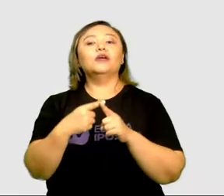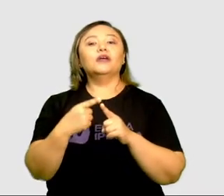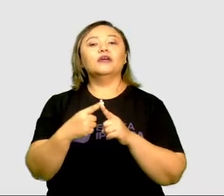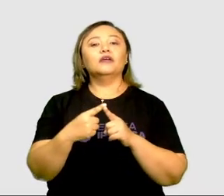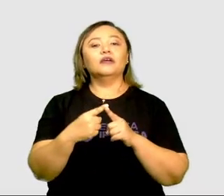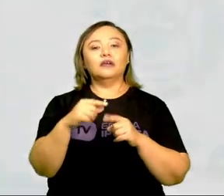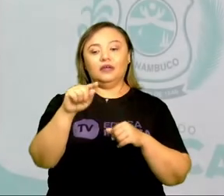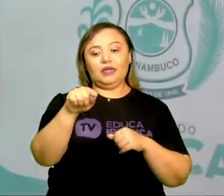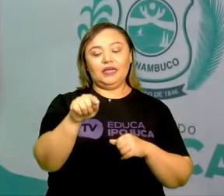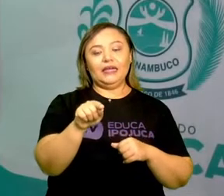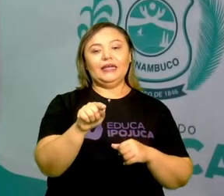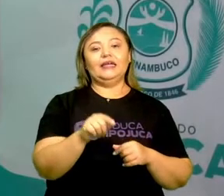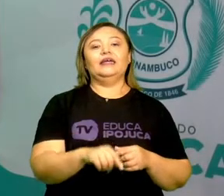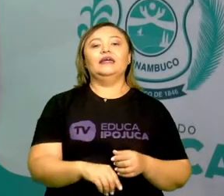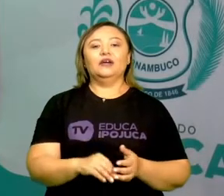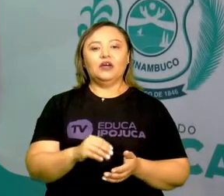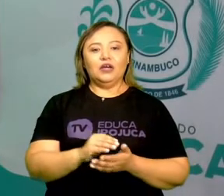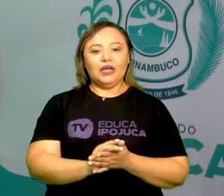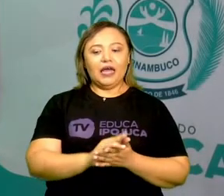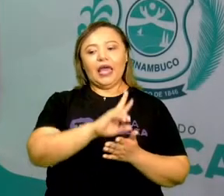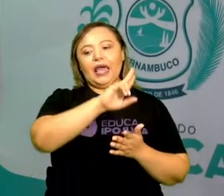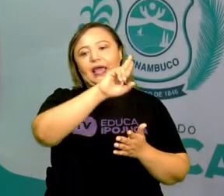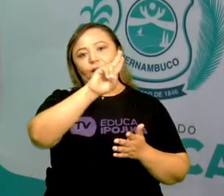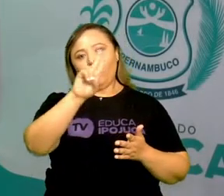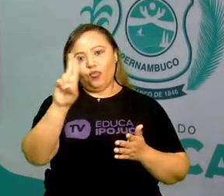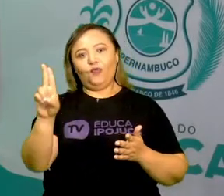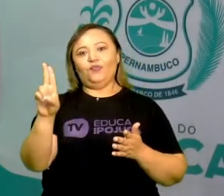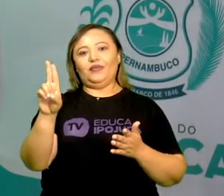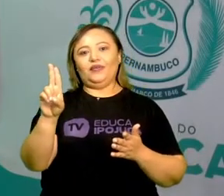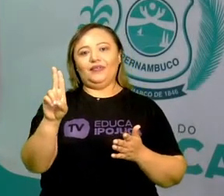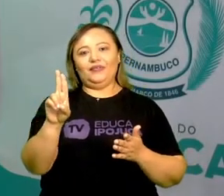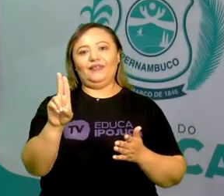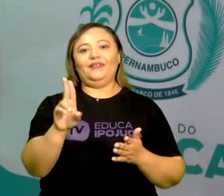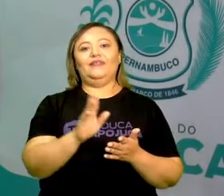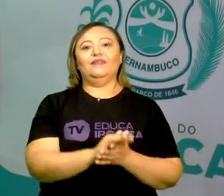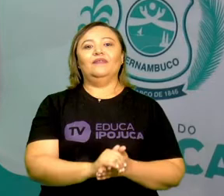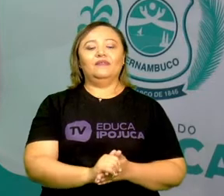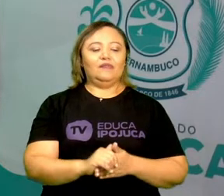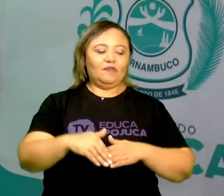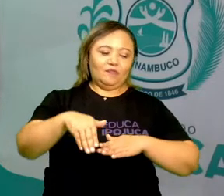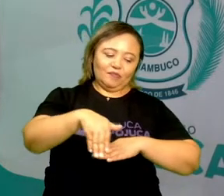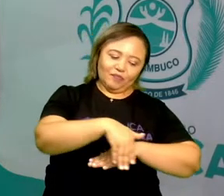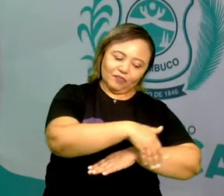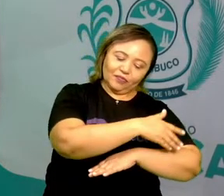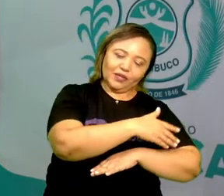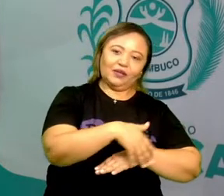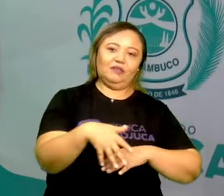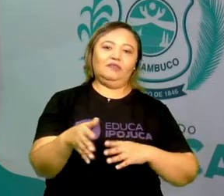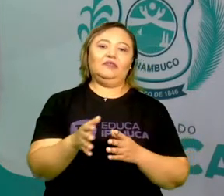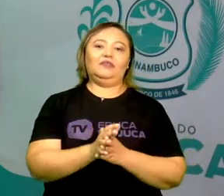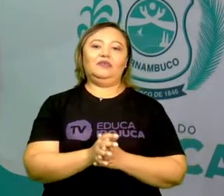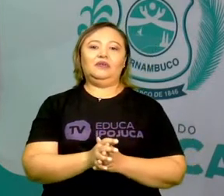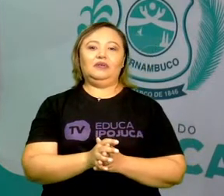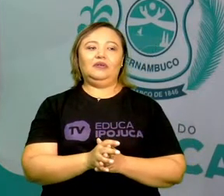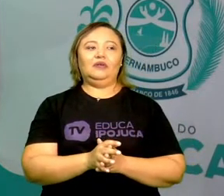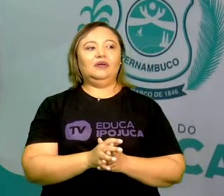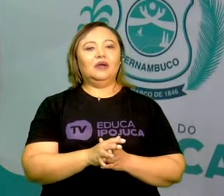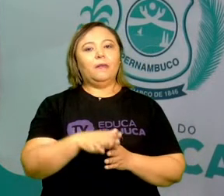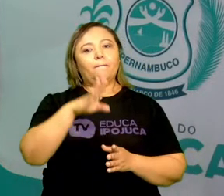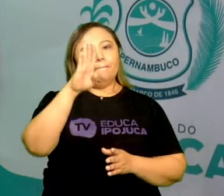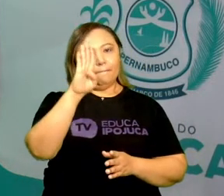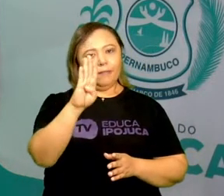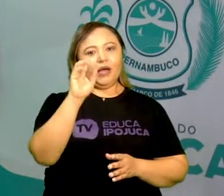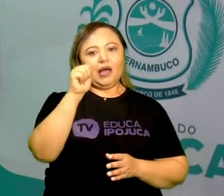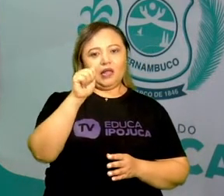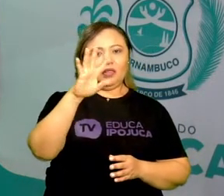letra maiúscula. Por quê? Porque se refere a um substantivo próprio. O nome de um